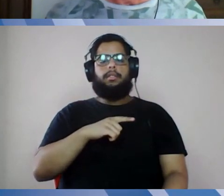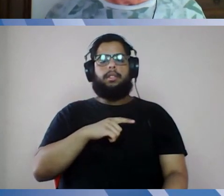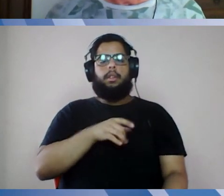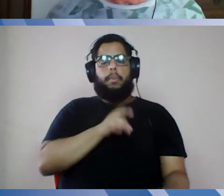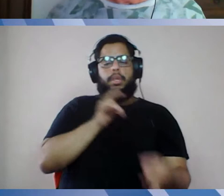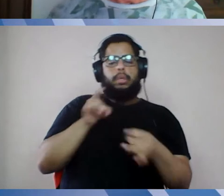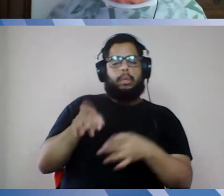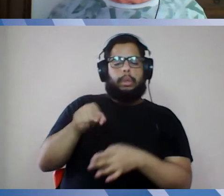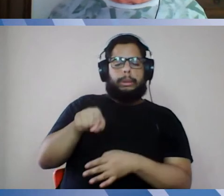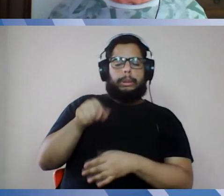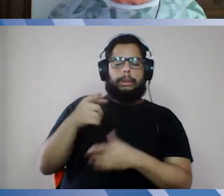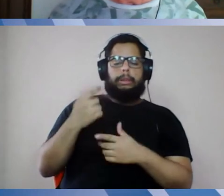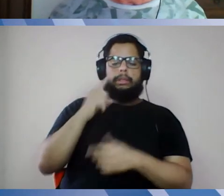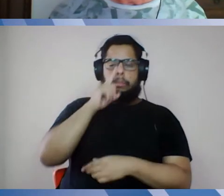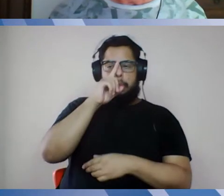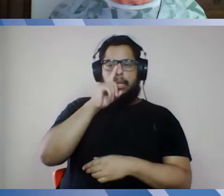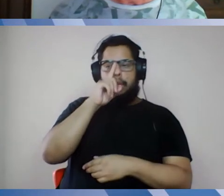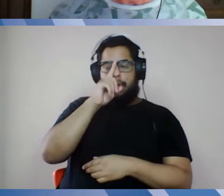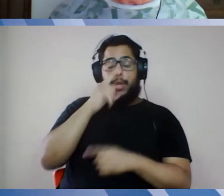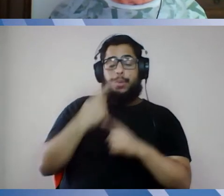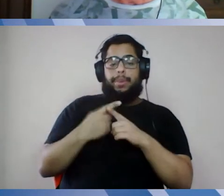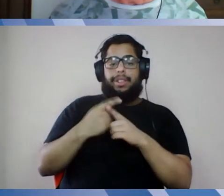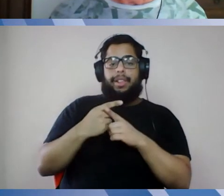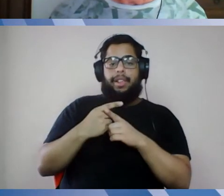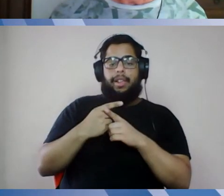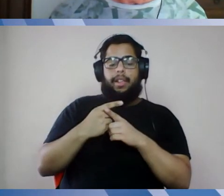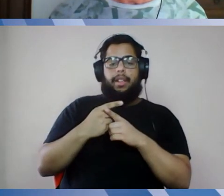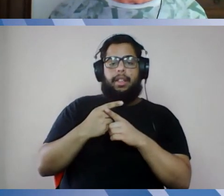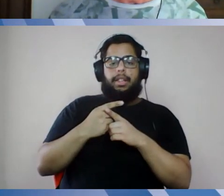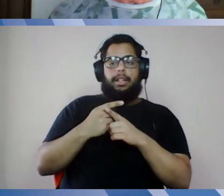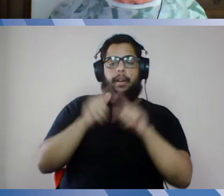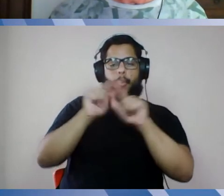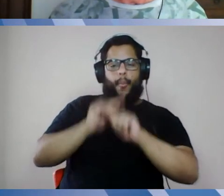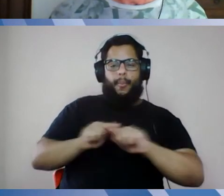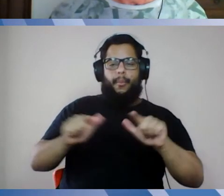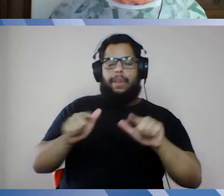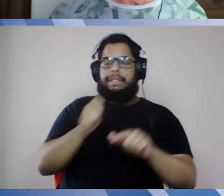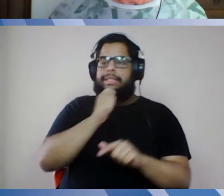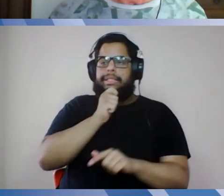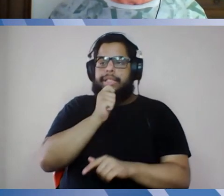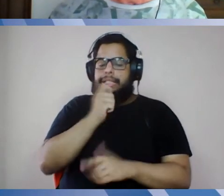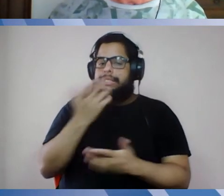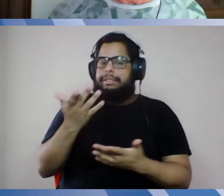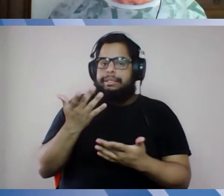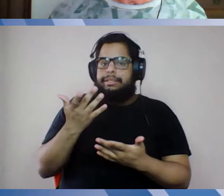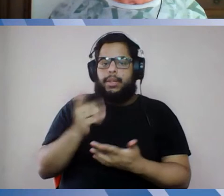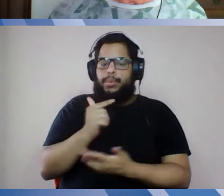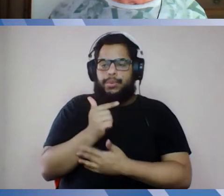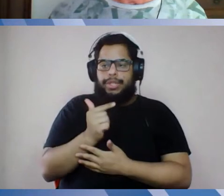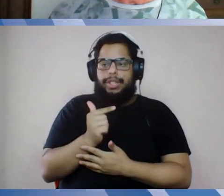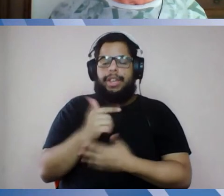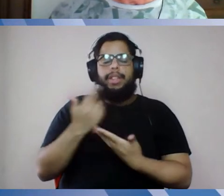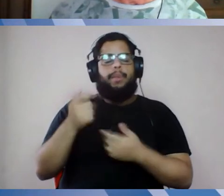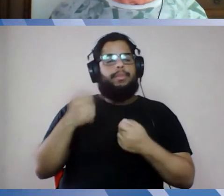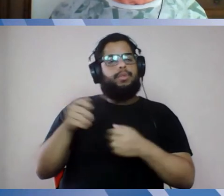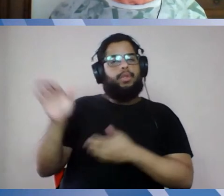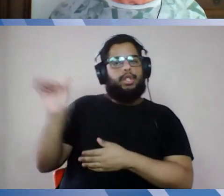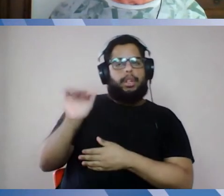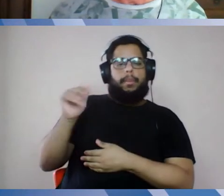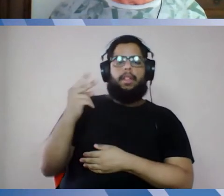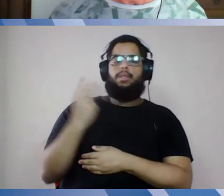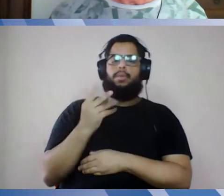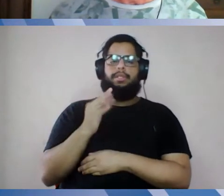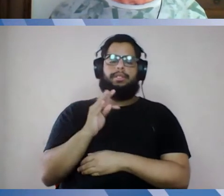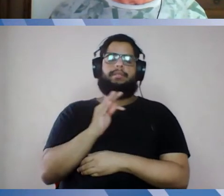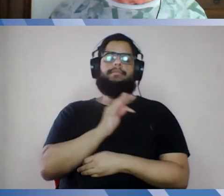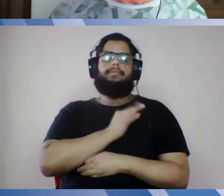perigosos, as coletas não estavam sendo previstas, nós tivemos que chamar dois técnicos administrativos que estavam em